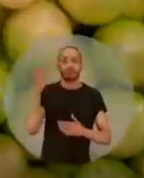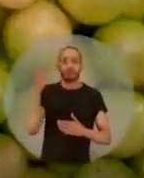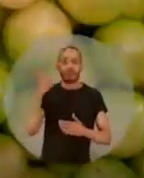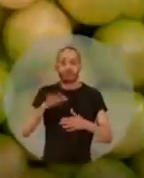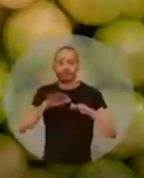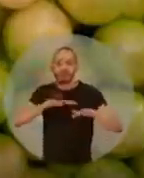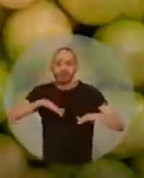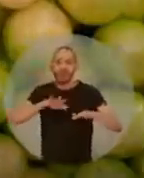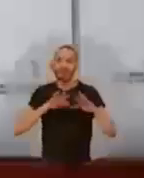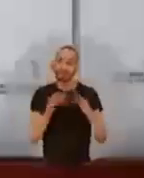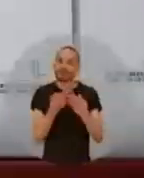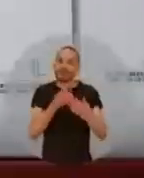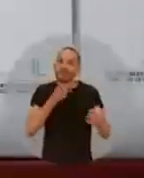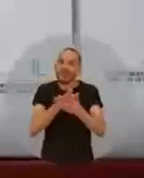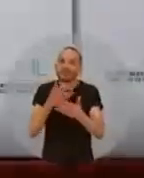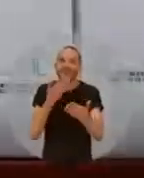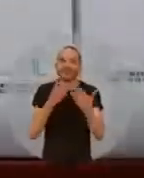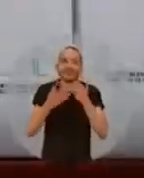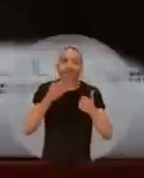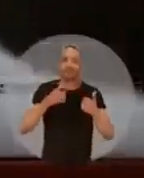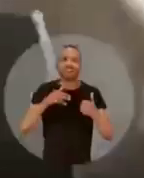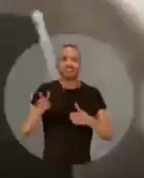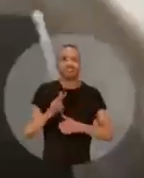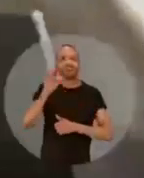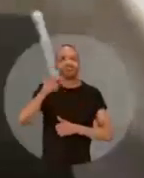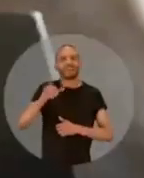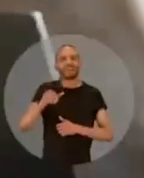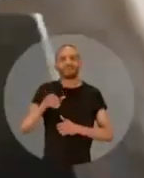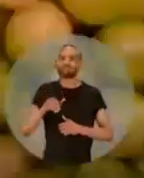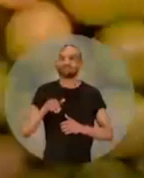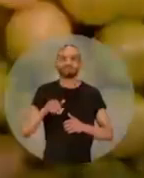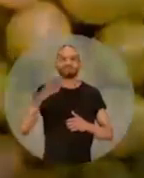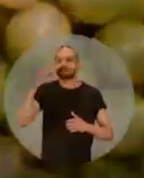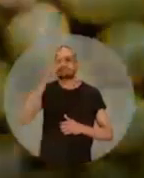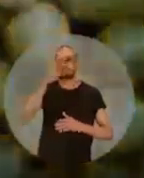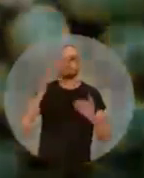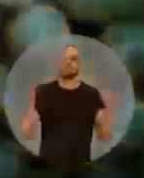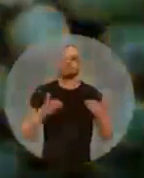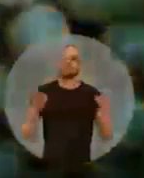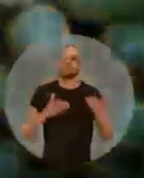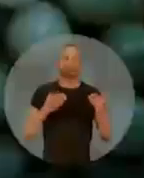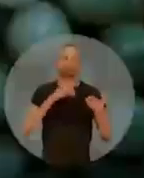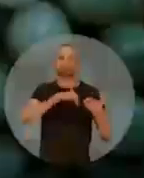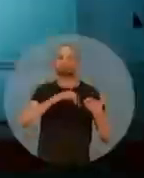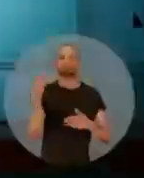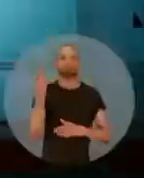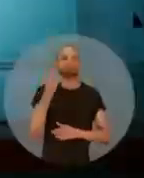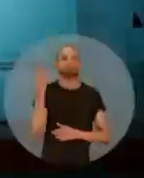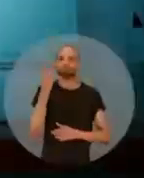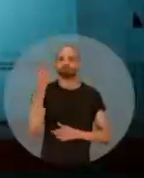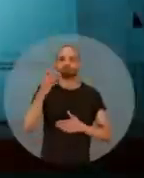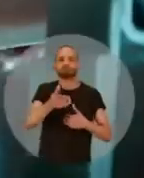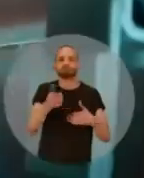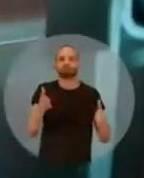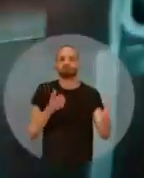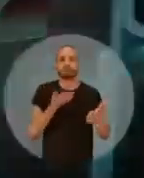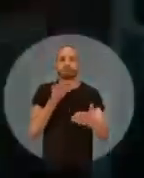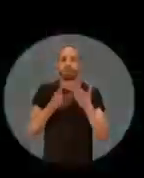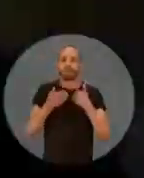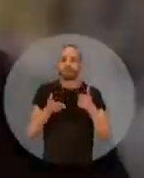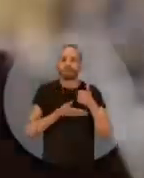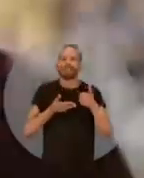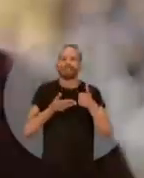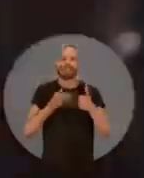tempo do Lula, as famílias compravam alimentos com preço baixo. Com Bolsonaro, o salário mal dá pra cesta básica.